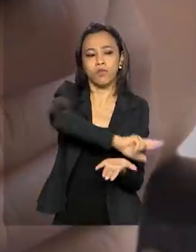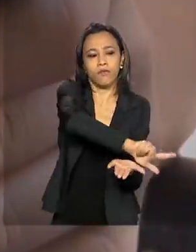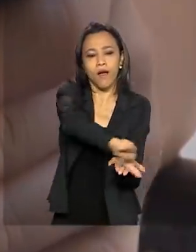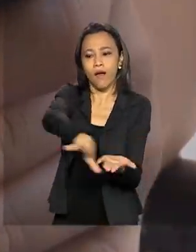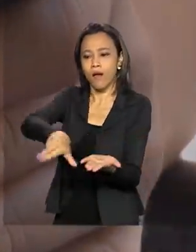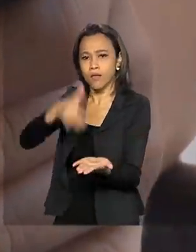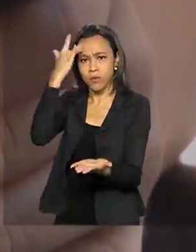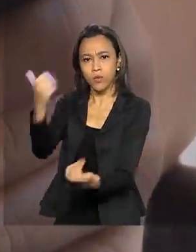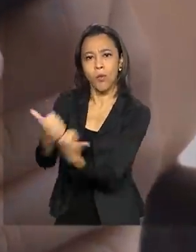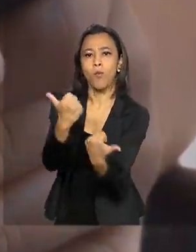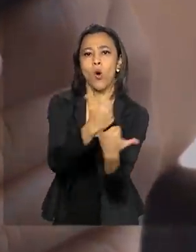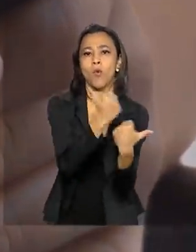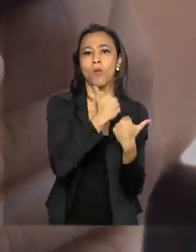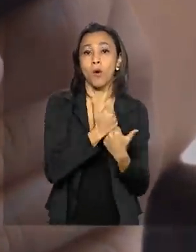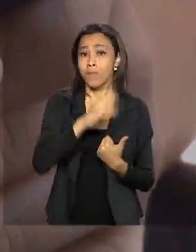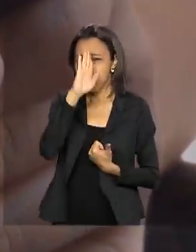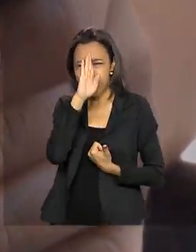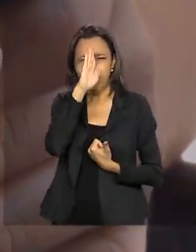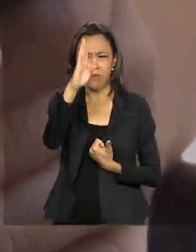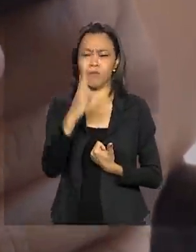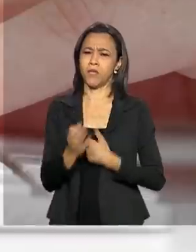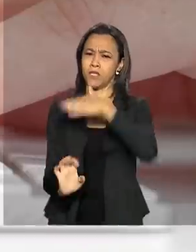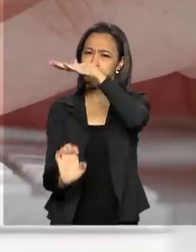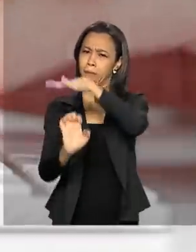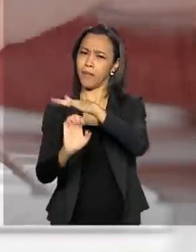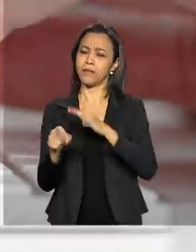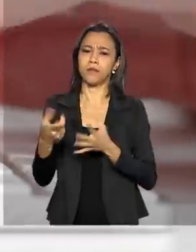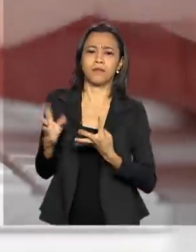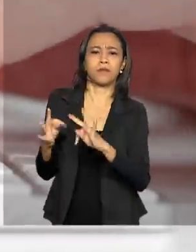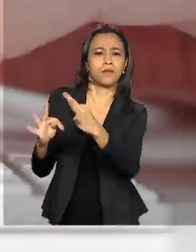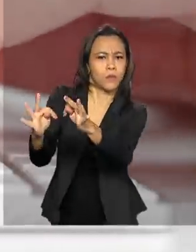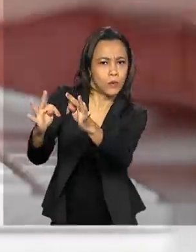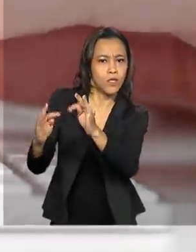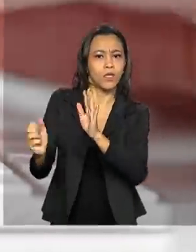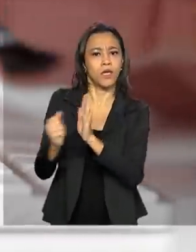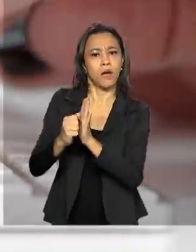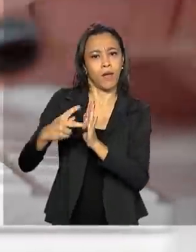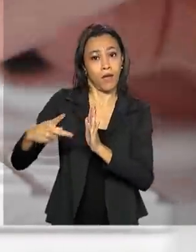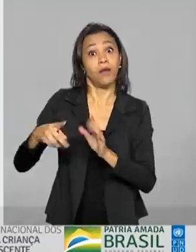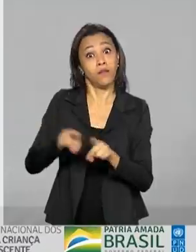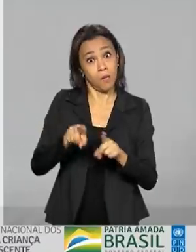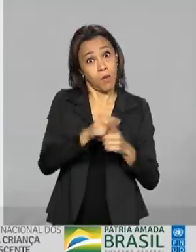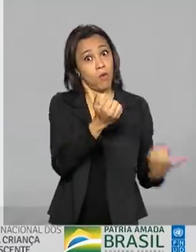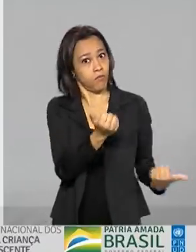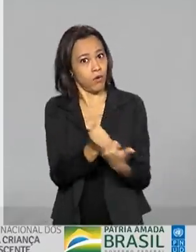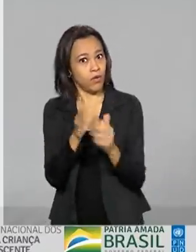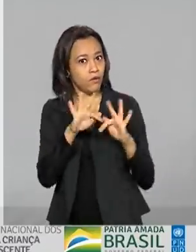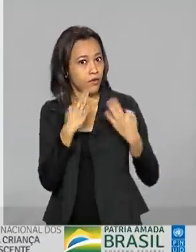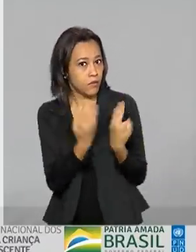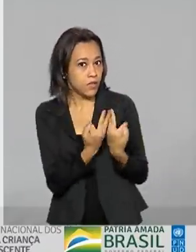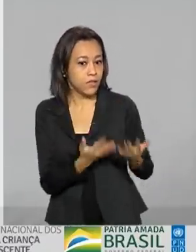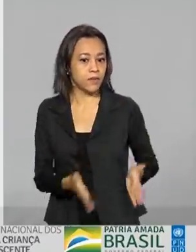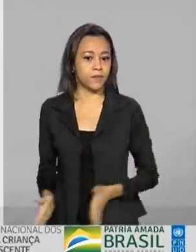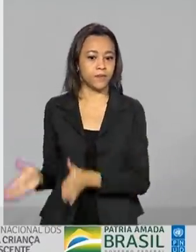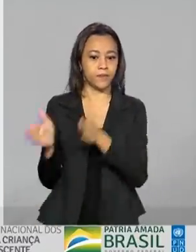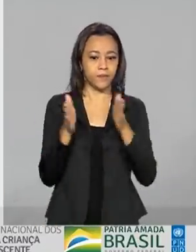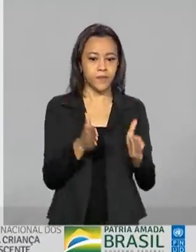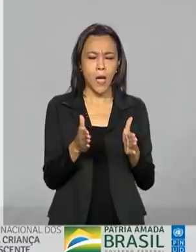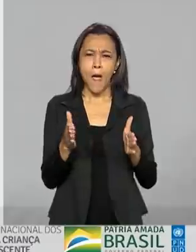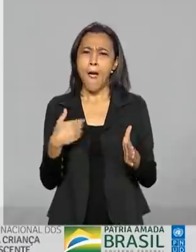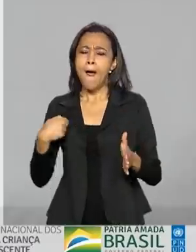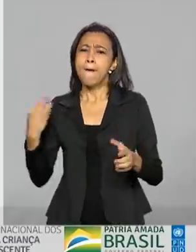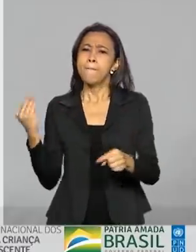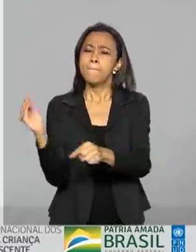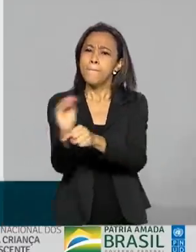inclusive as empresas de tecnologia e de aplicativos, além do cuidado da família. Proteger as nossas crianças na rede